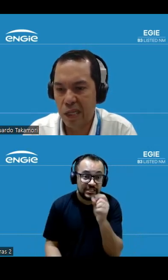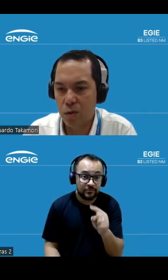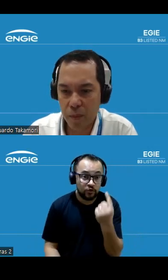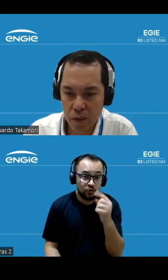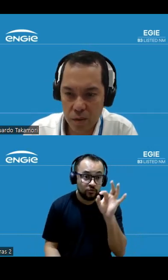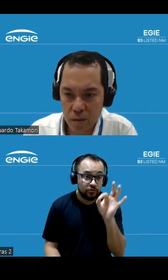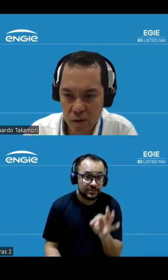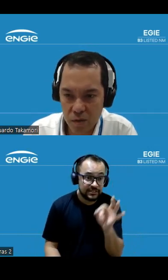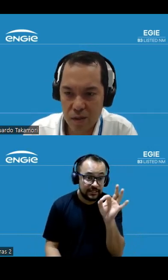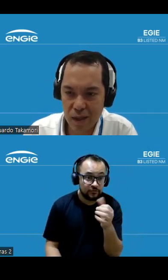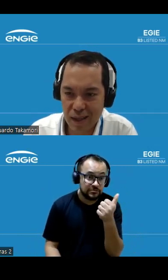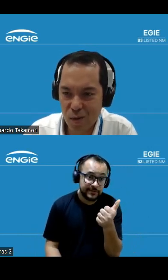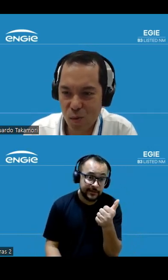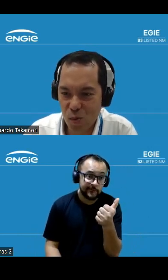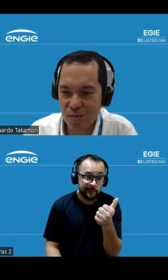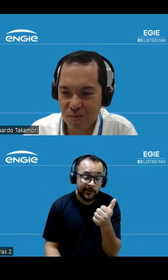naturalmente